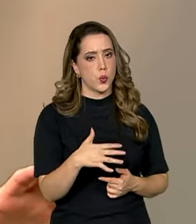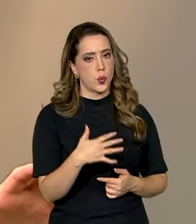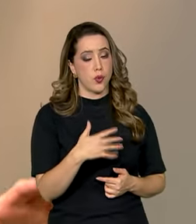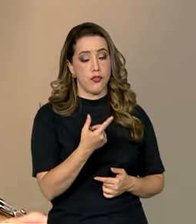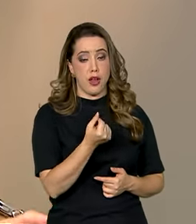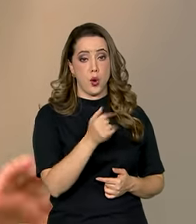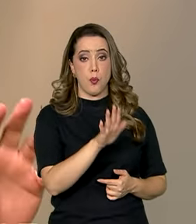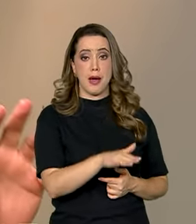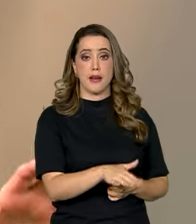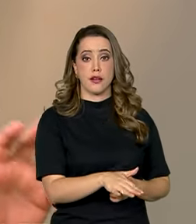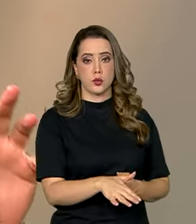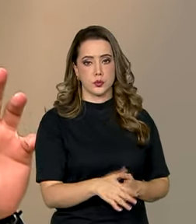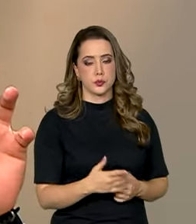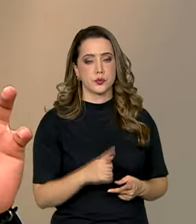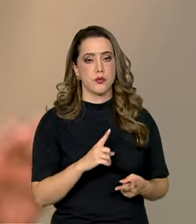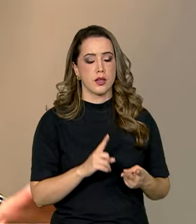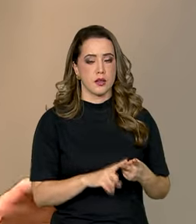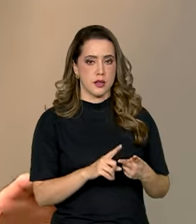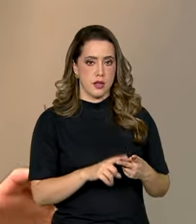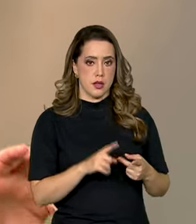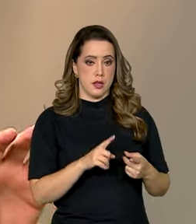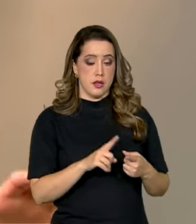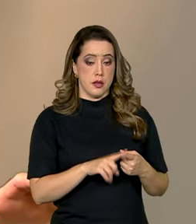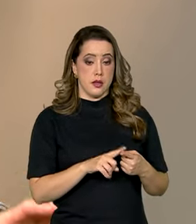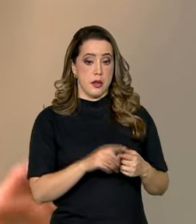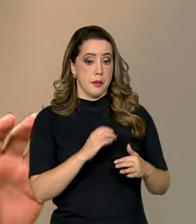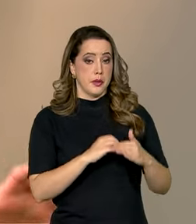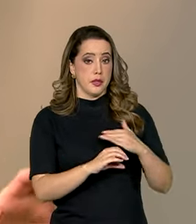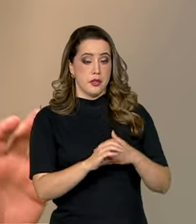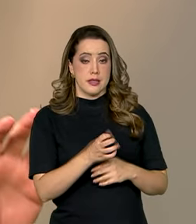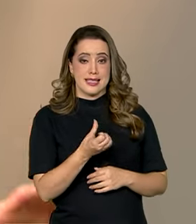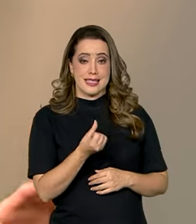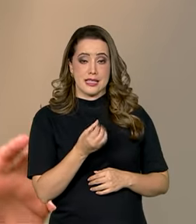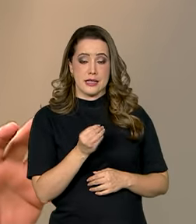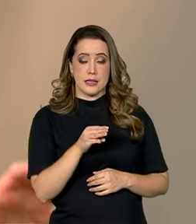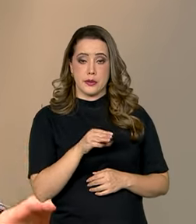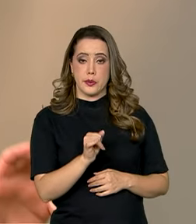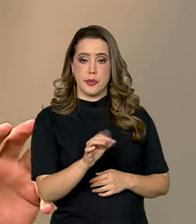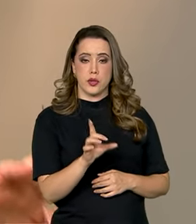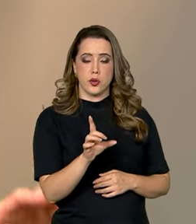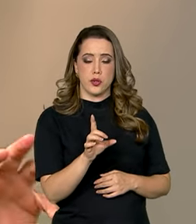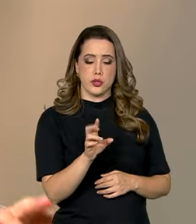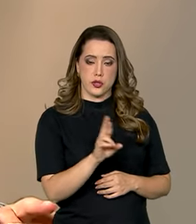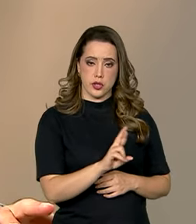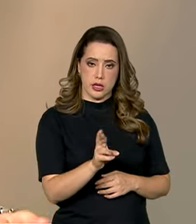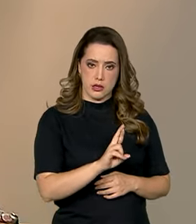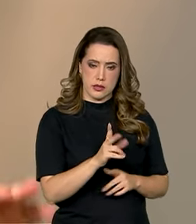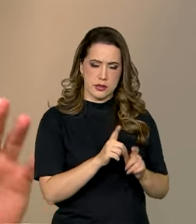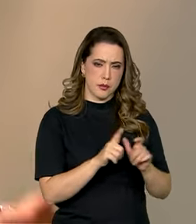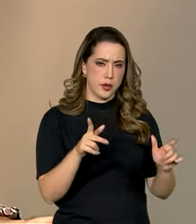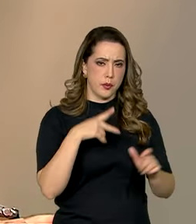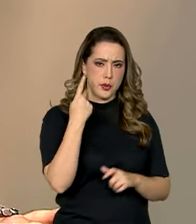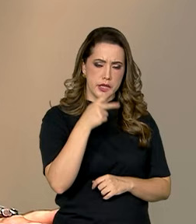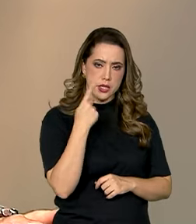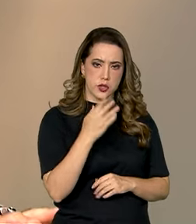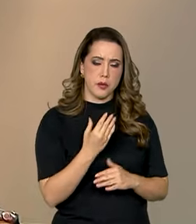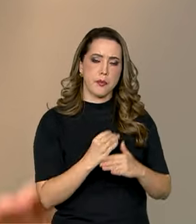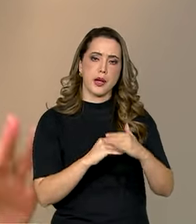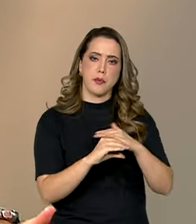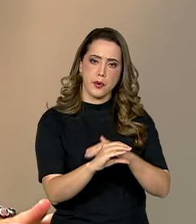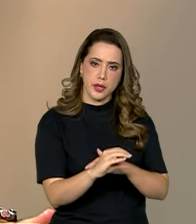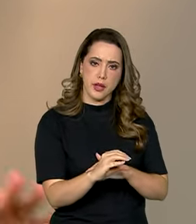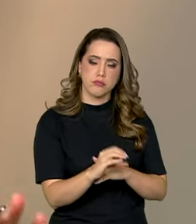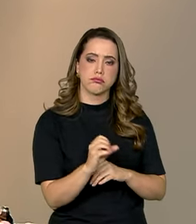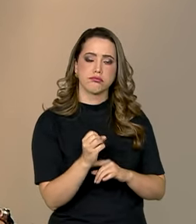Para a inovação, são 60 bilhões de reais. É a maior política de inovação da história do país. Desses 60